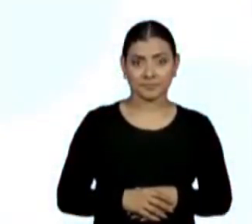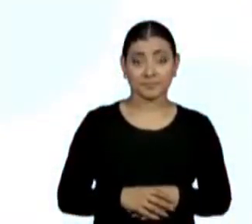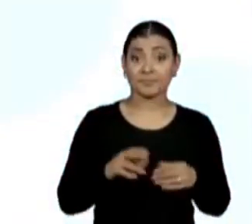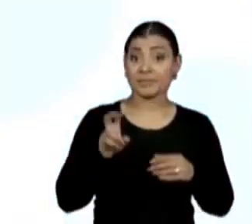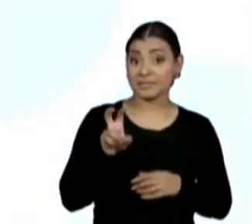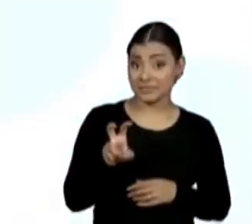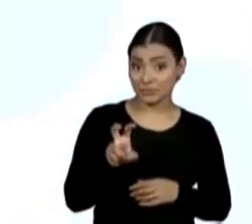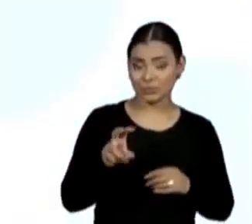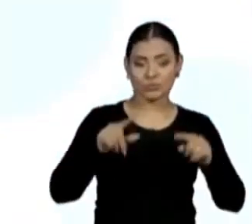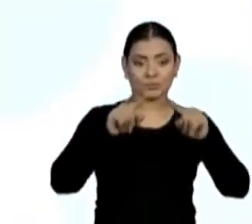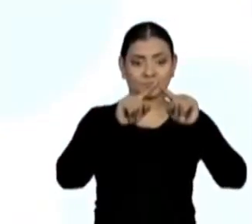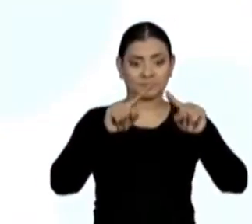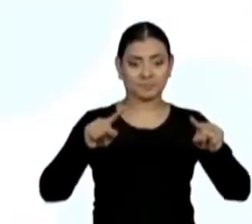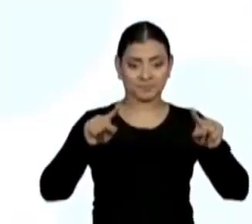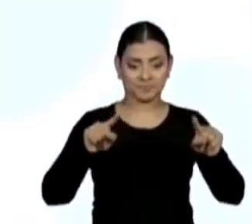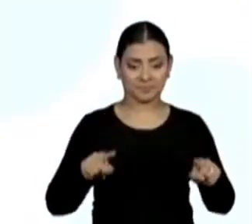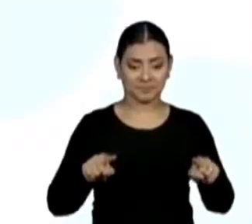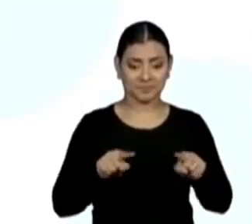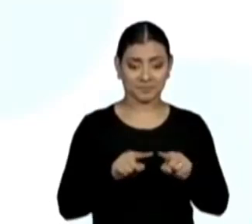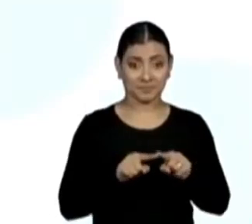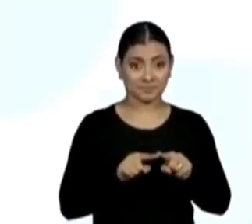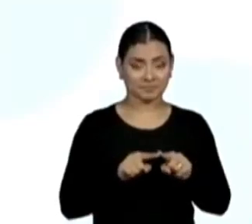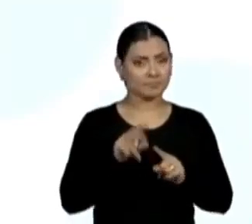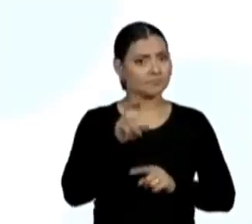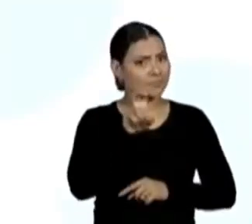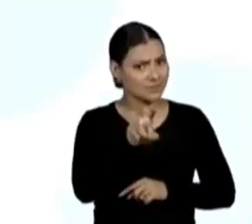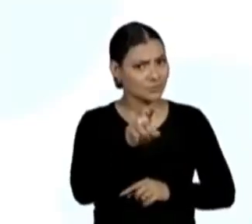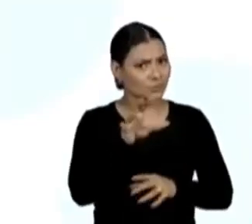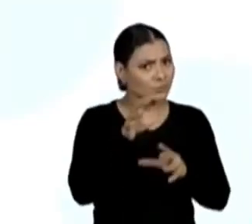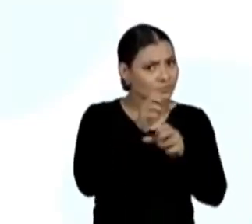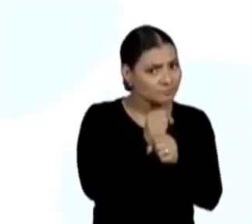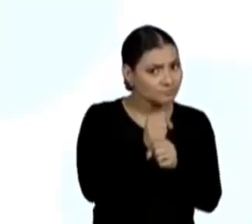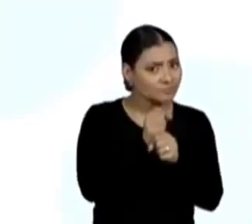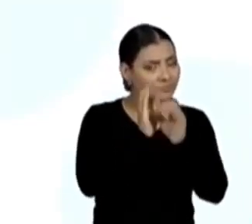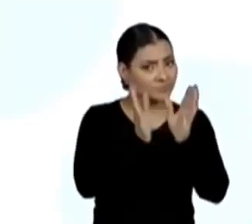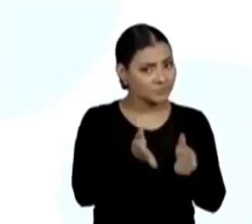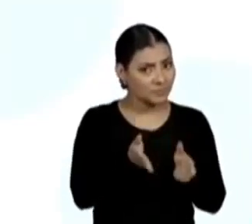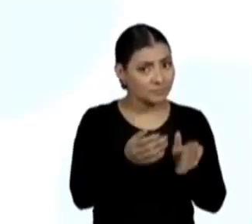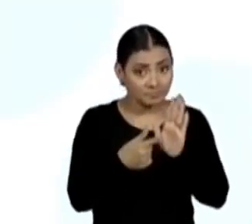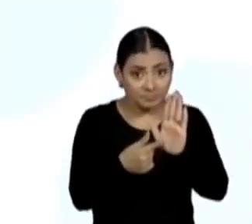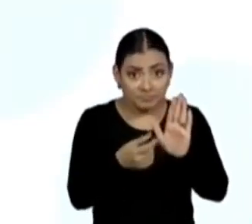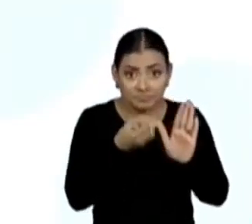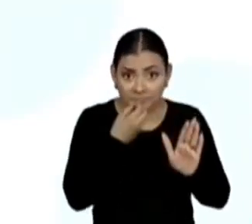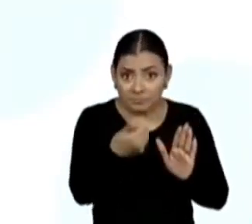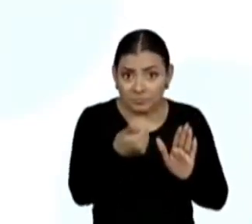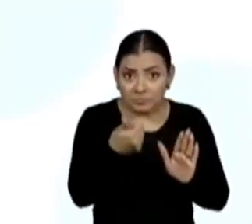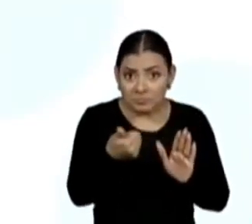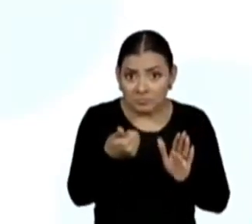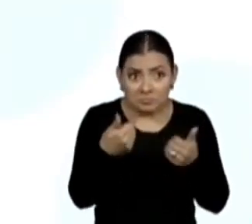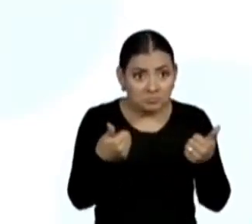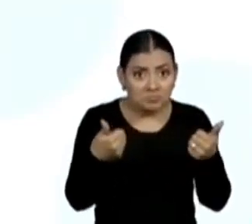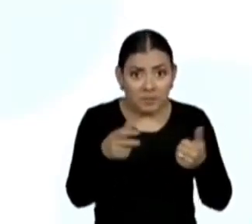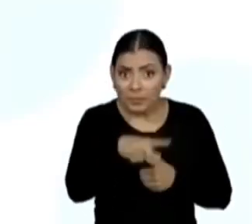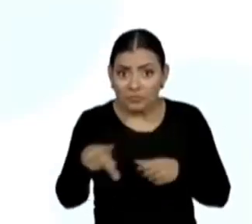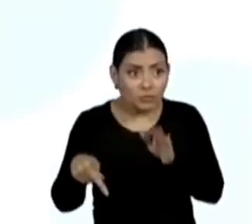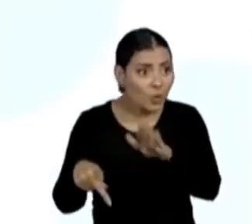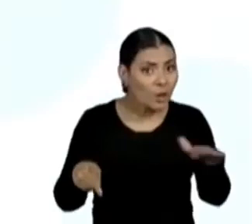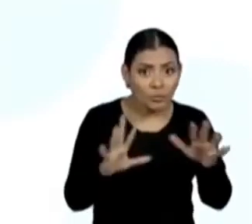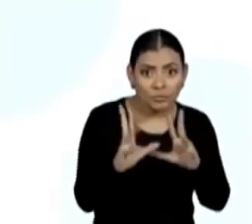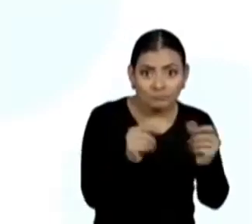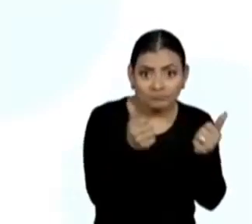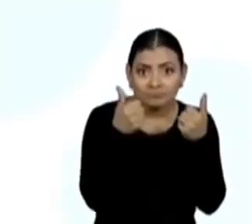registro aqui na tela com vocês. Tudo bem, professores, estudantes?